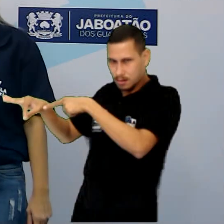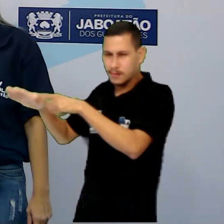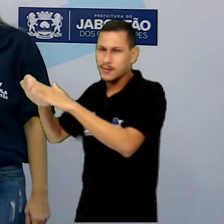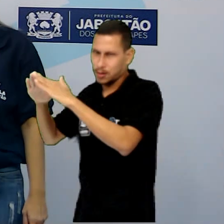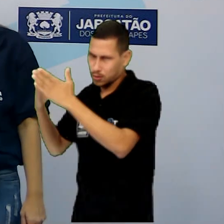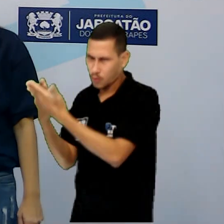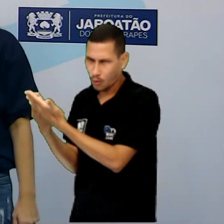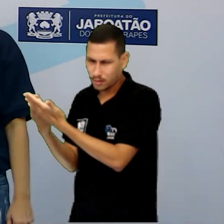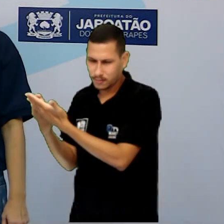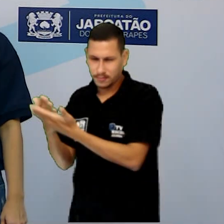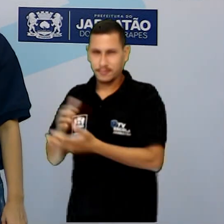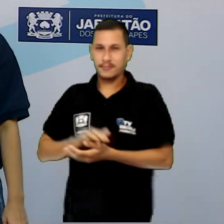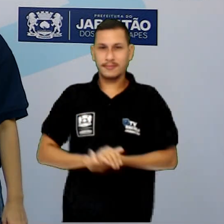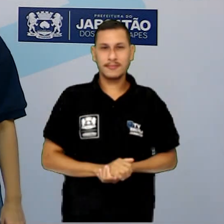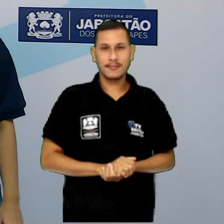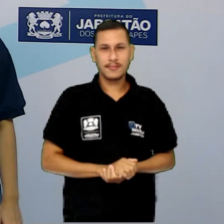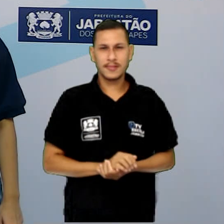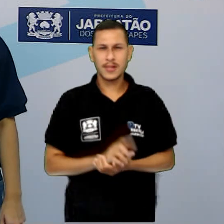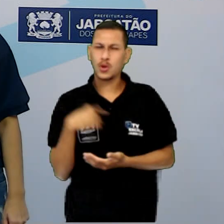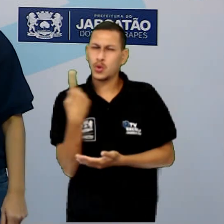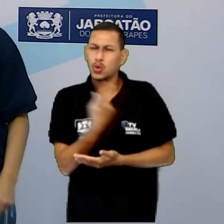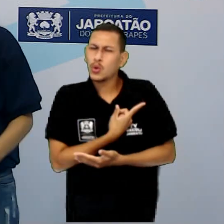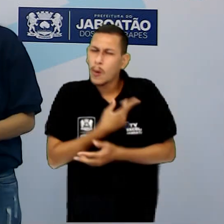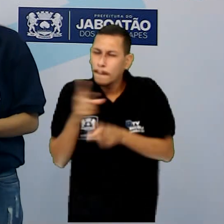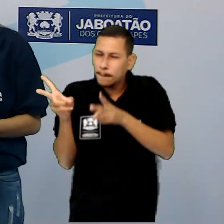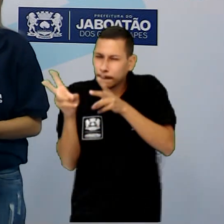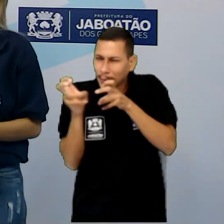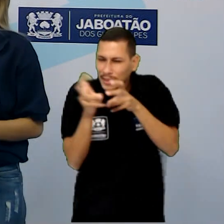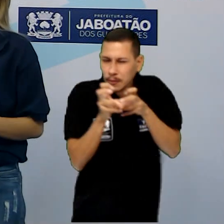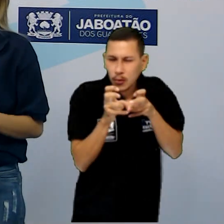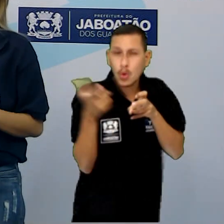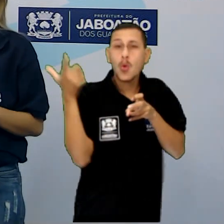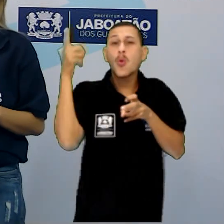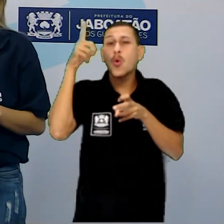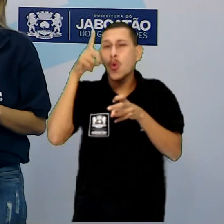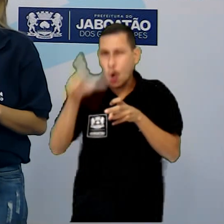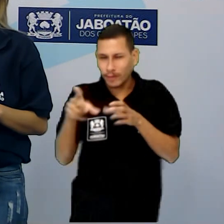Vamos ver um outro esquema.